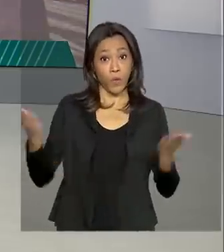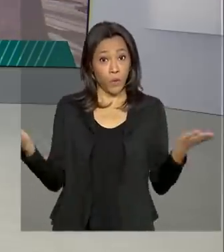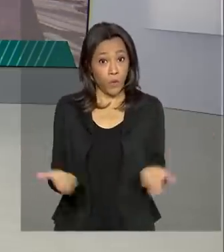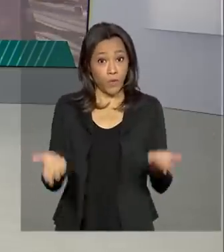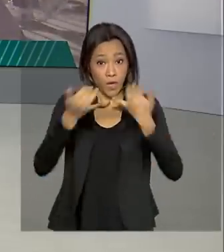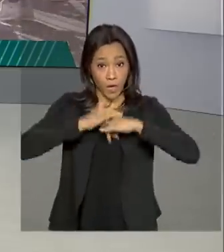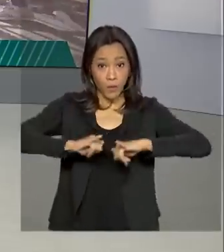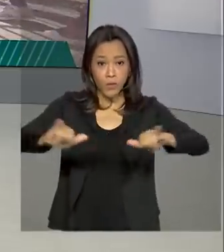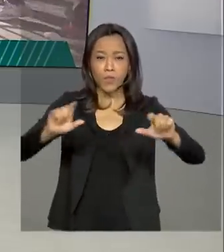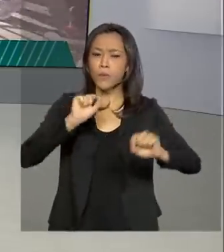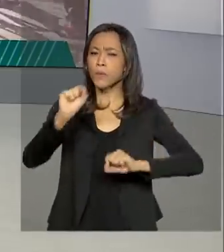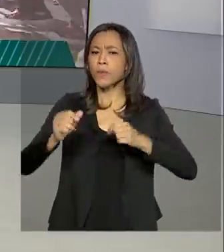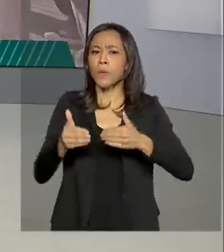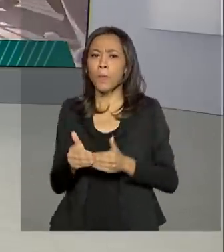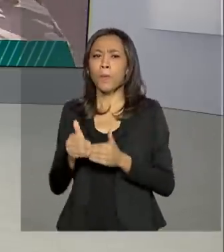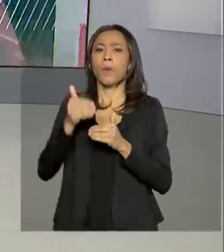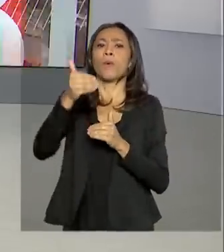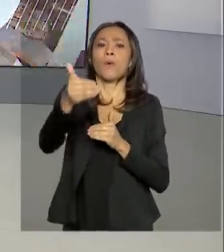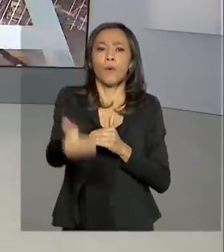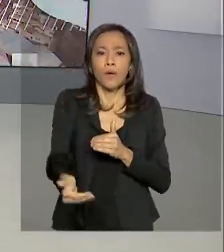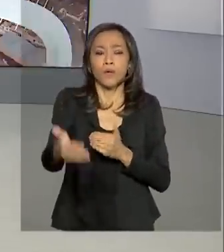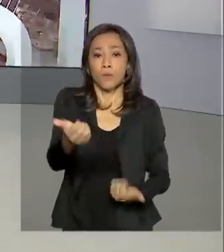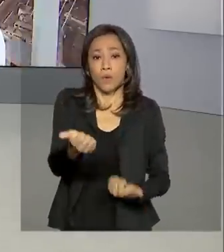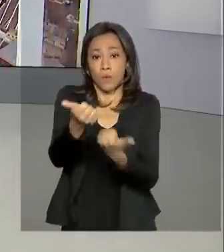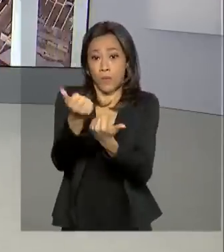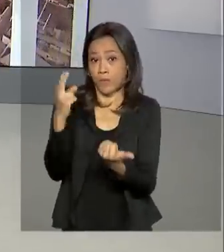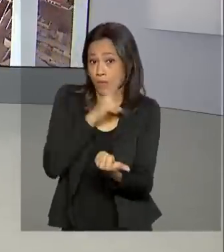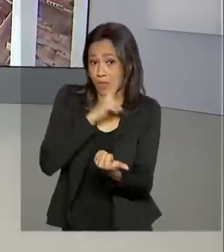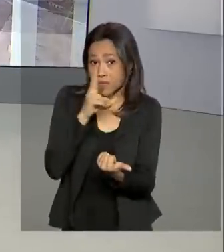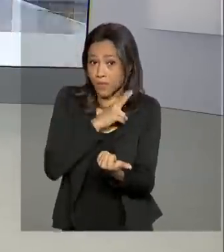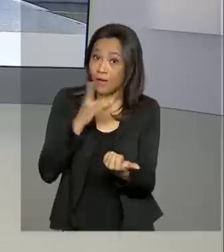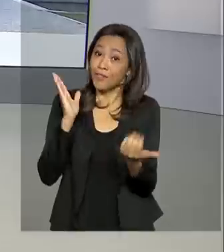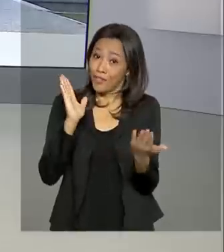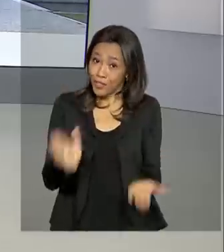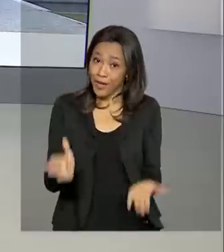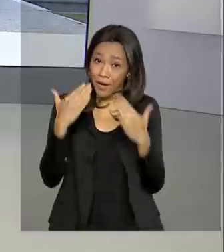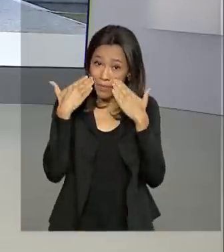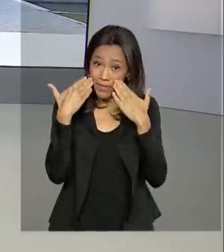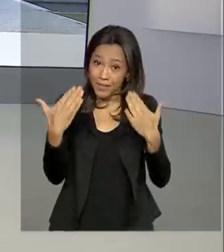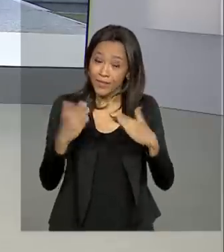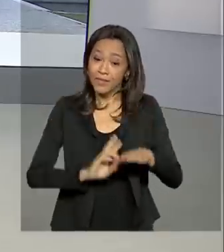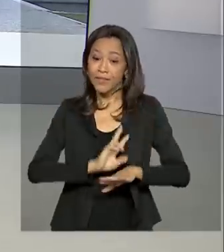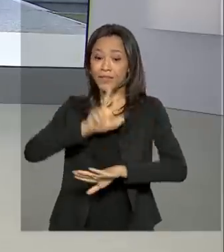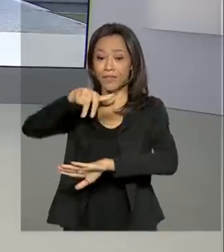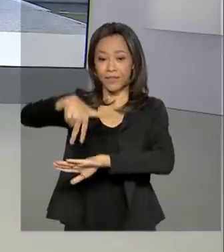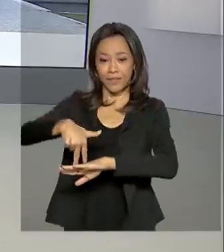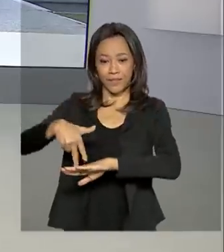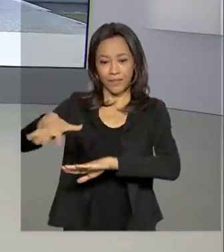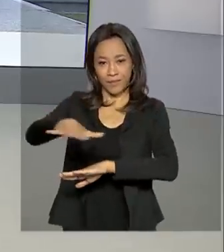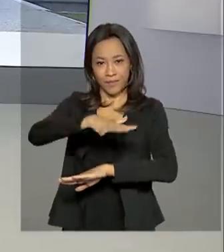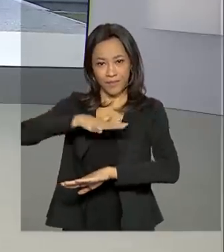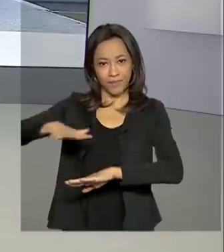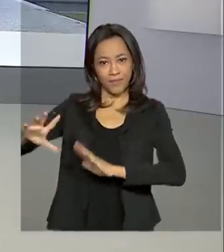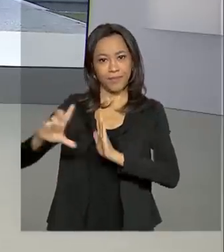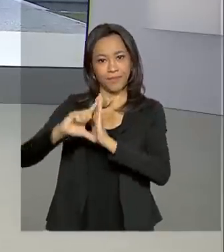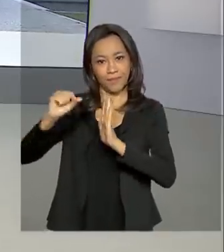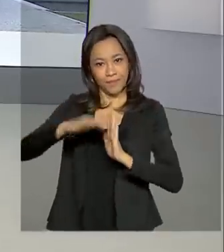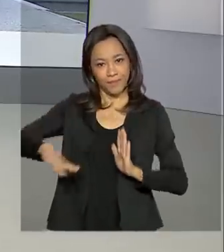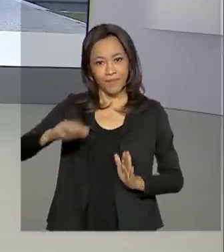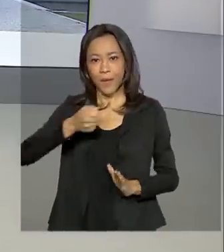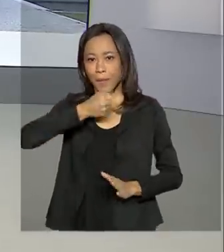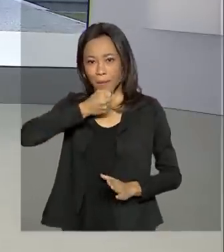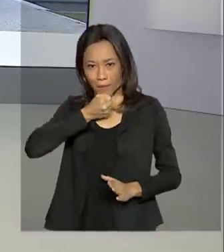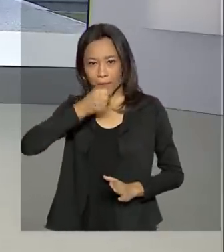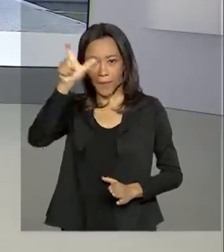hoje a prorrogação do auxílio emergencial. E a gente já começa essa edição indo ao vivo para o Palácio do Planalto, onde está a repórter Luciana